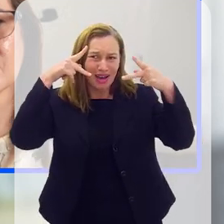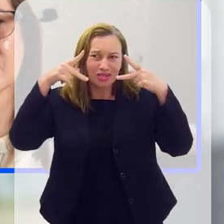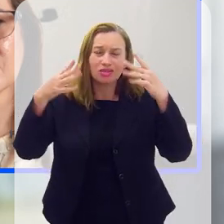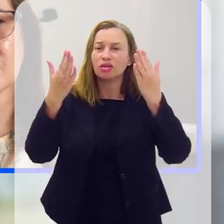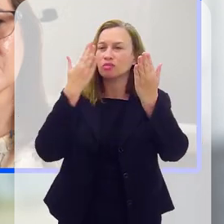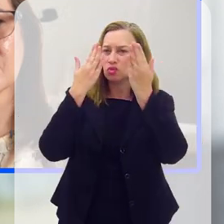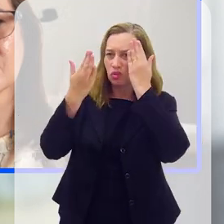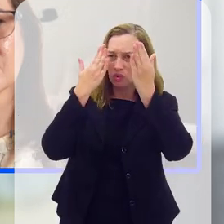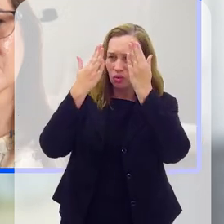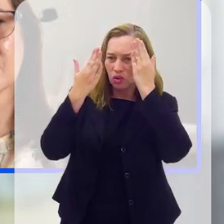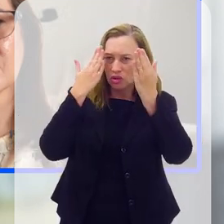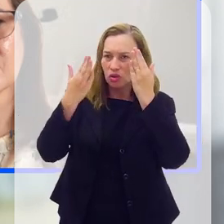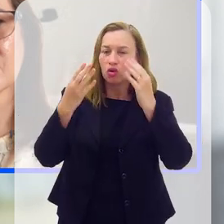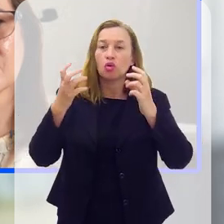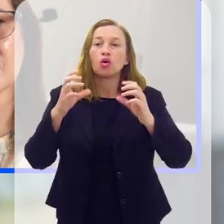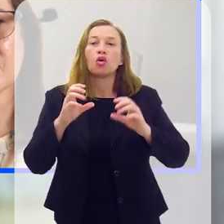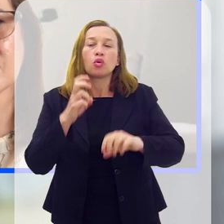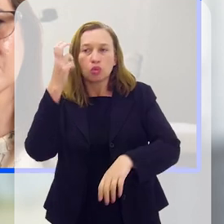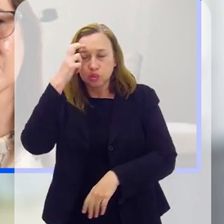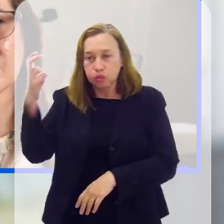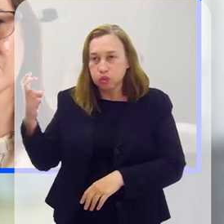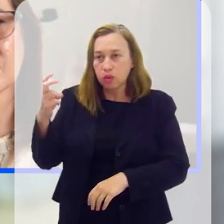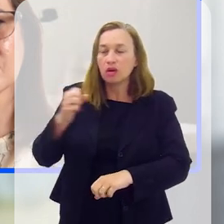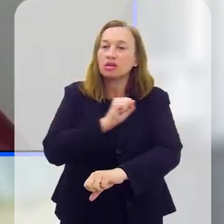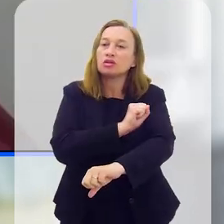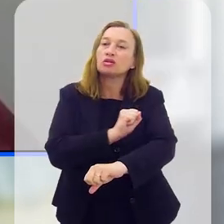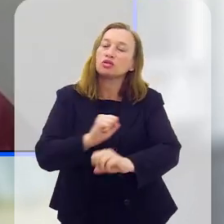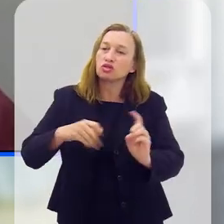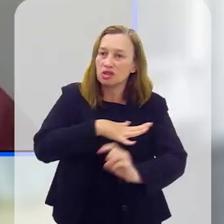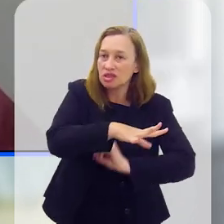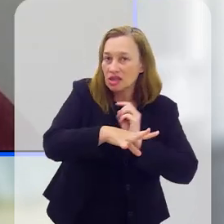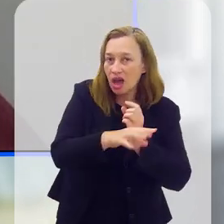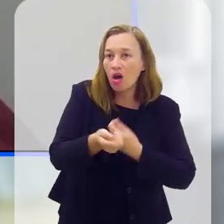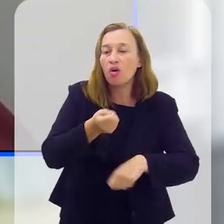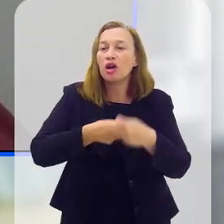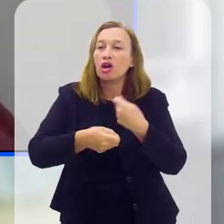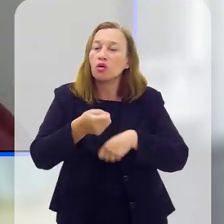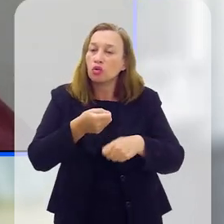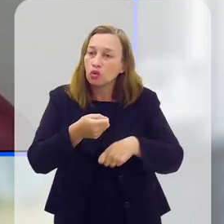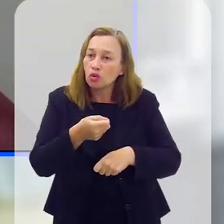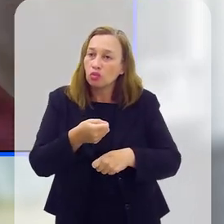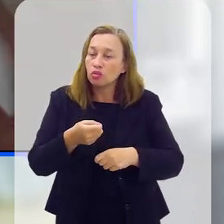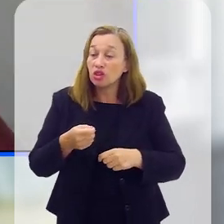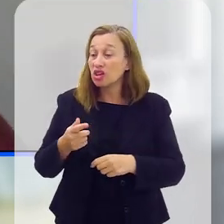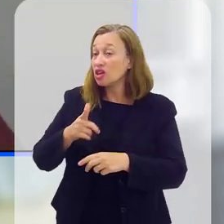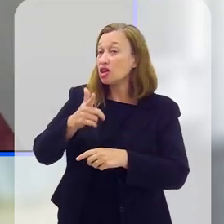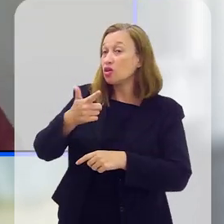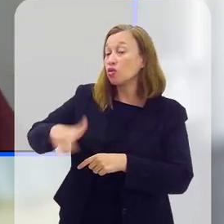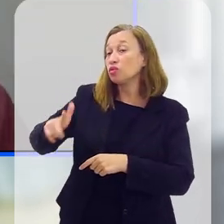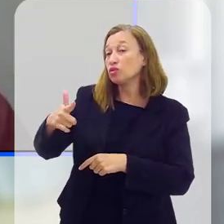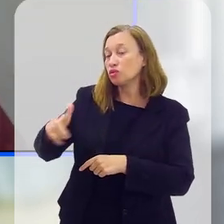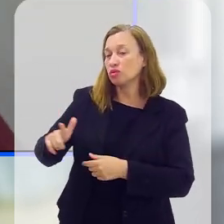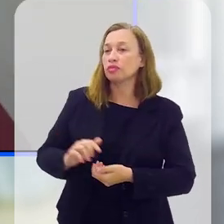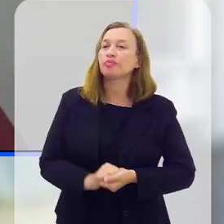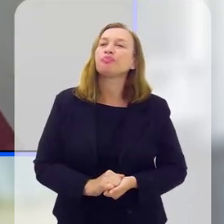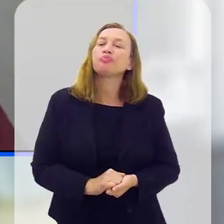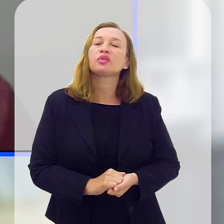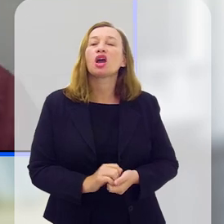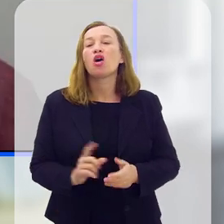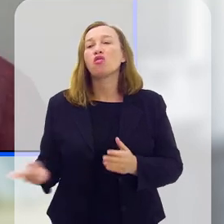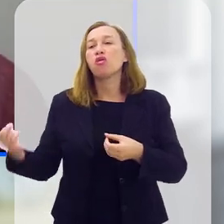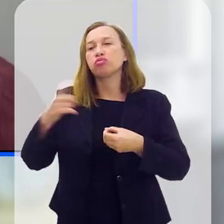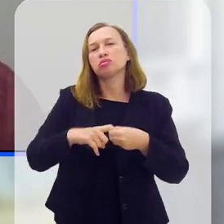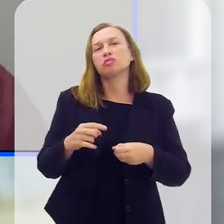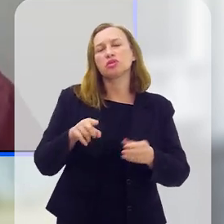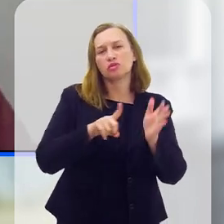psiquiátricos, psicológicos, culturais, sociais, econômicos, financeiros, genéticos, etc. Bom, voltando para a sua